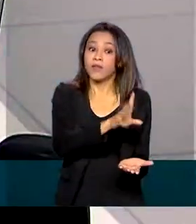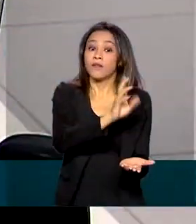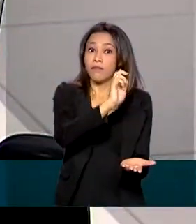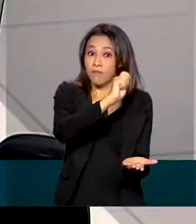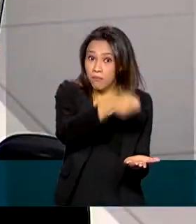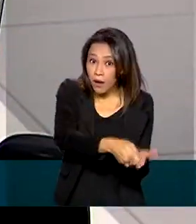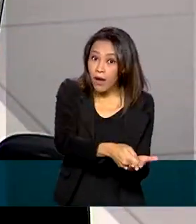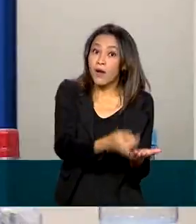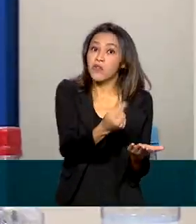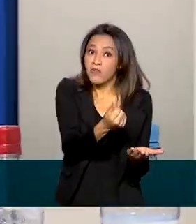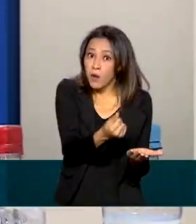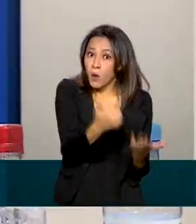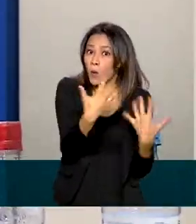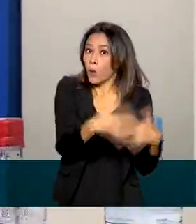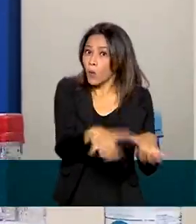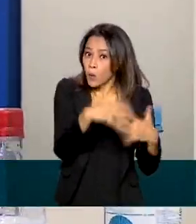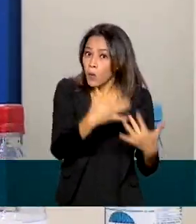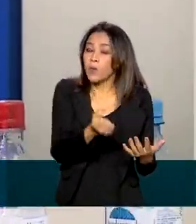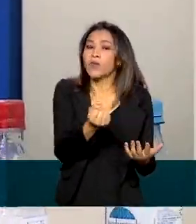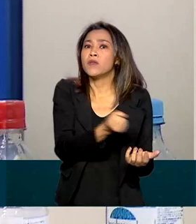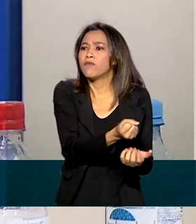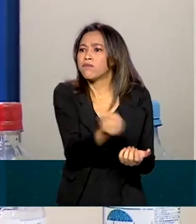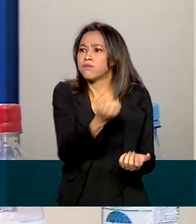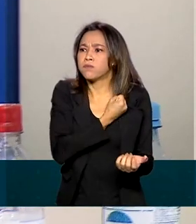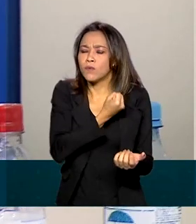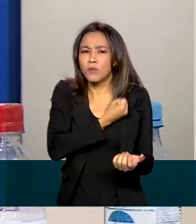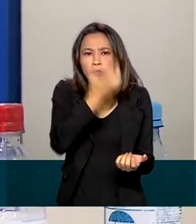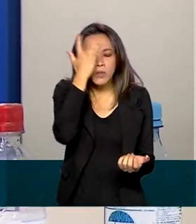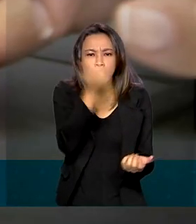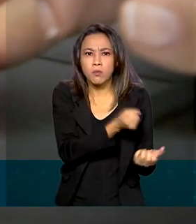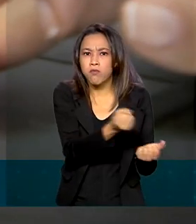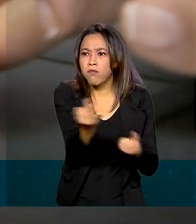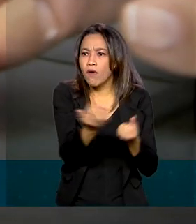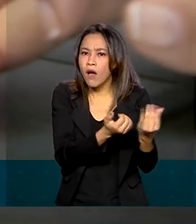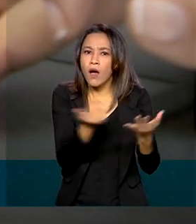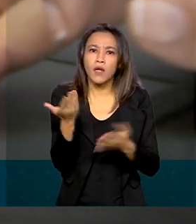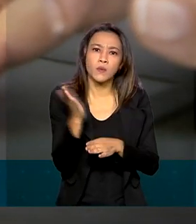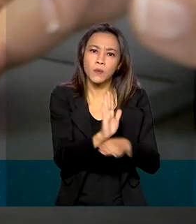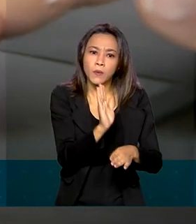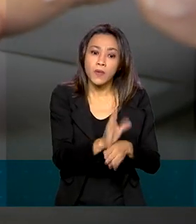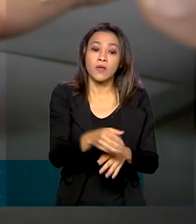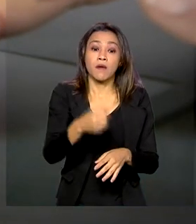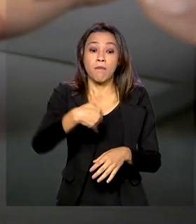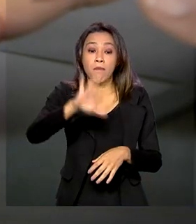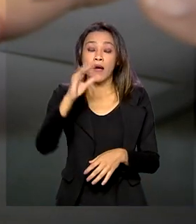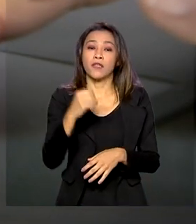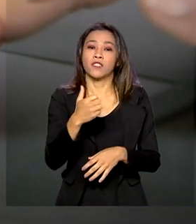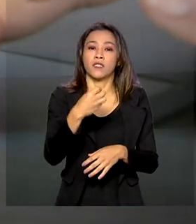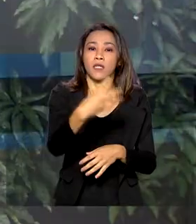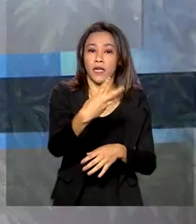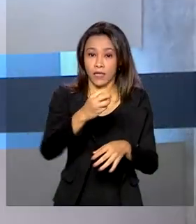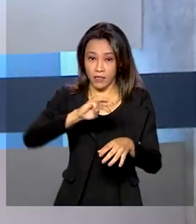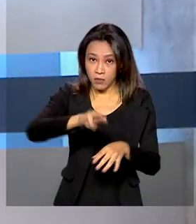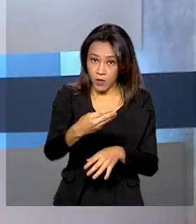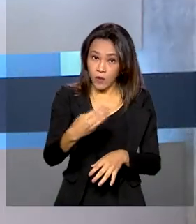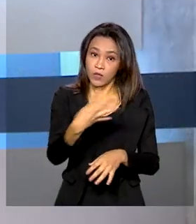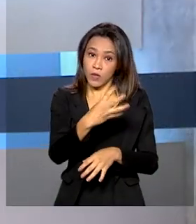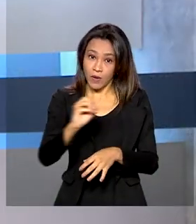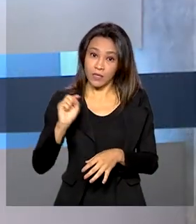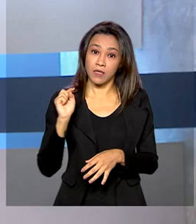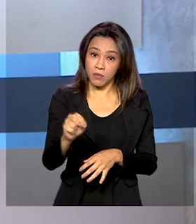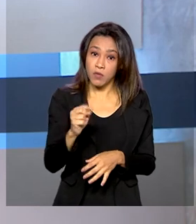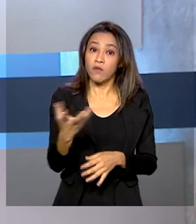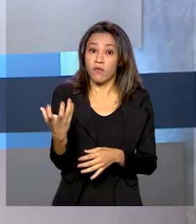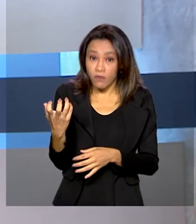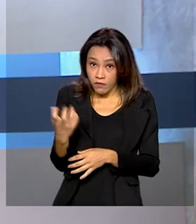tanto em valor quanto em número de contribuintes. Mais de 3 milhões e 400 mil contribuintes vão receber 6